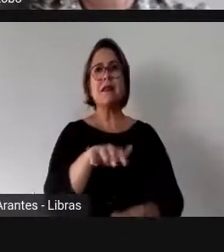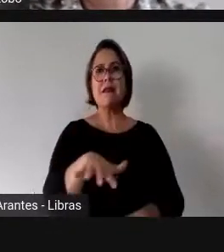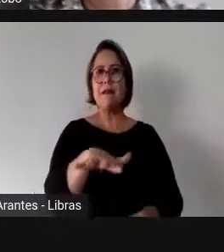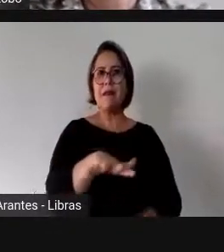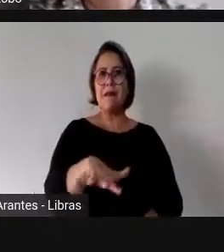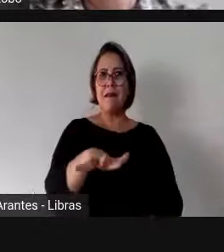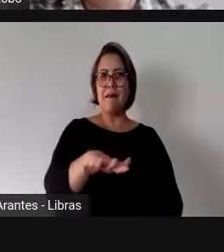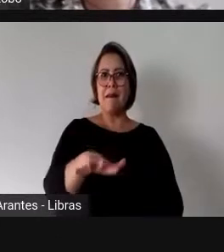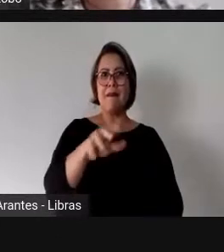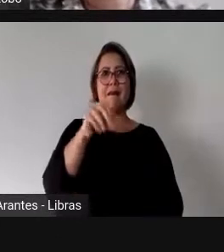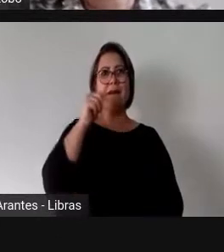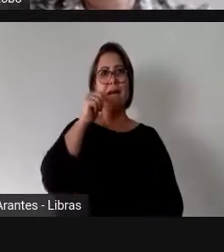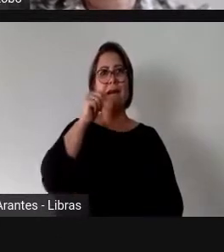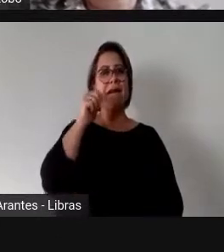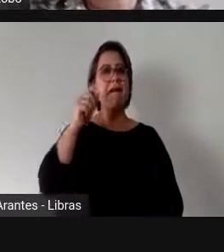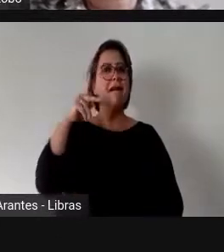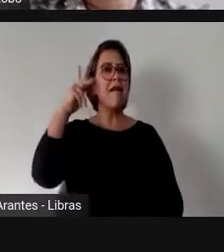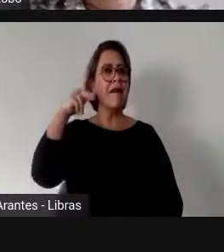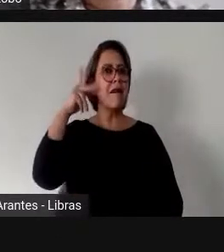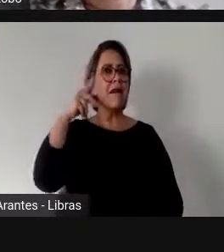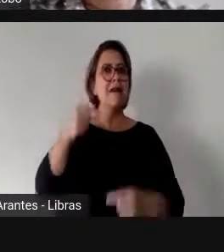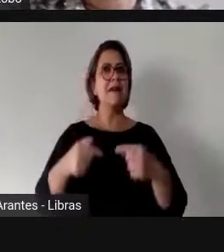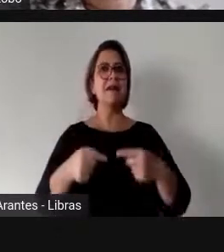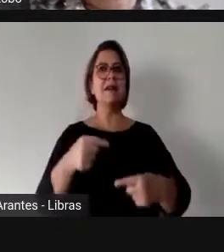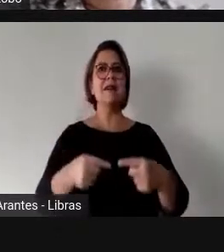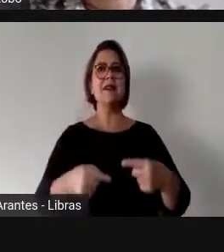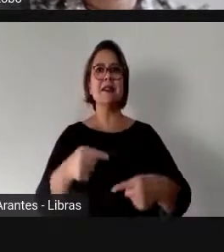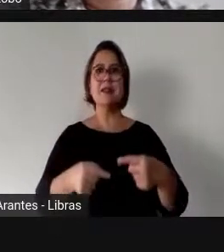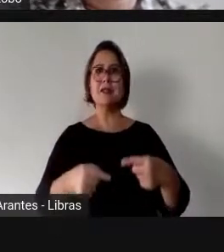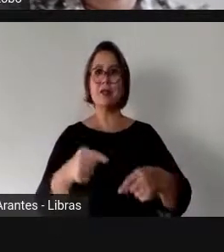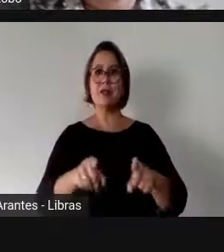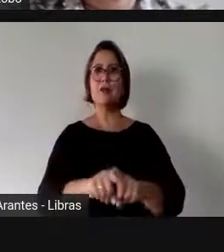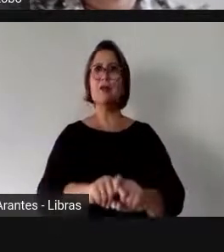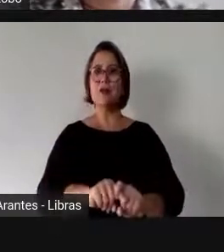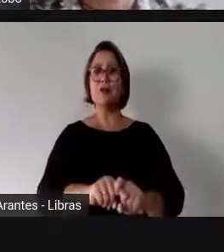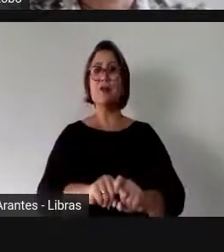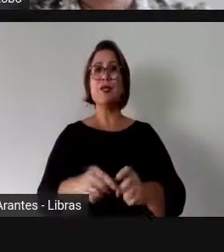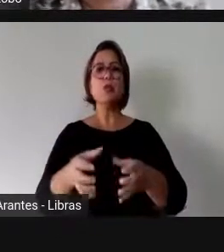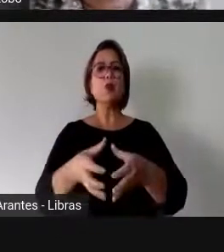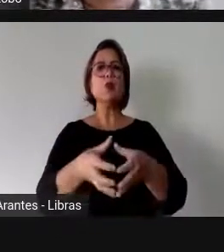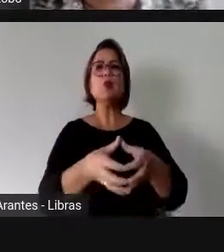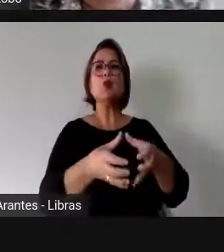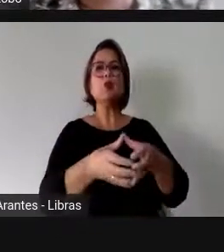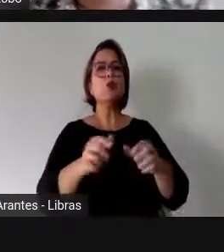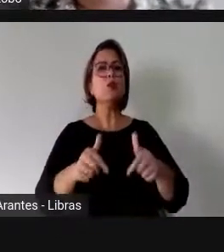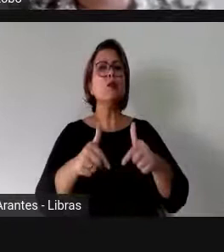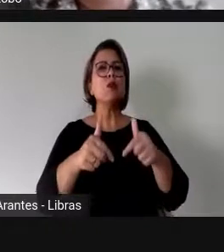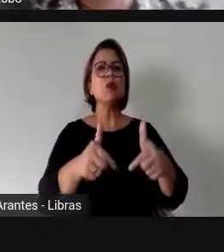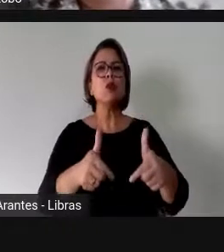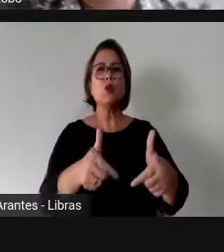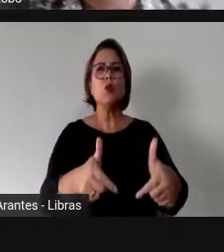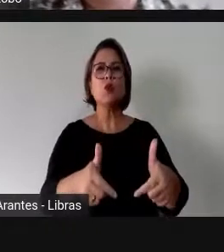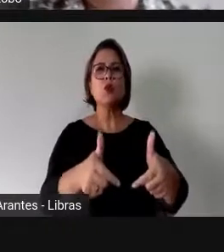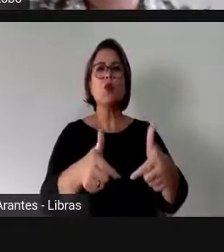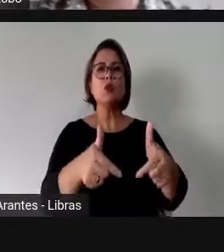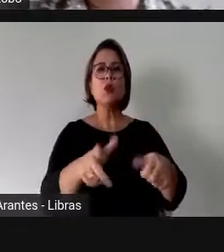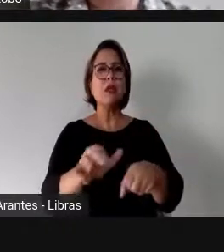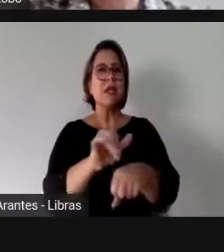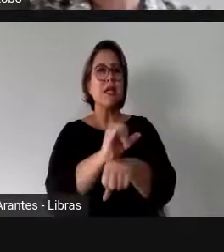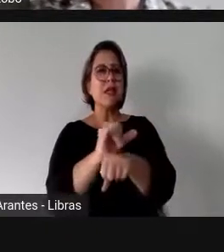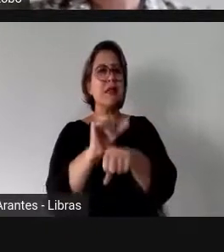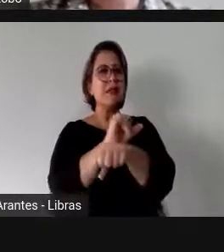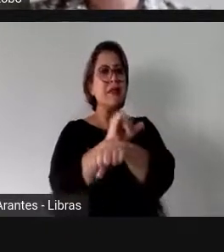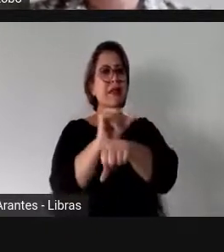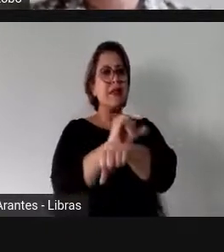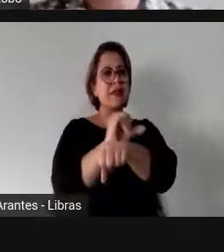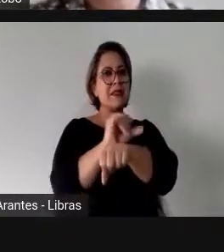um conjunto de atividades, um conjunto de frentes diversificadas de ações na Câmara dos